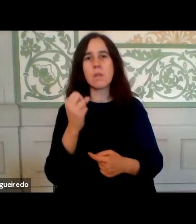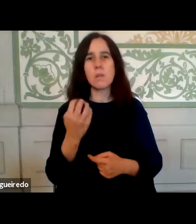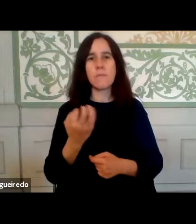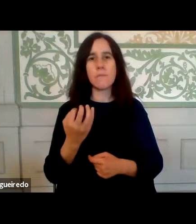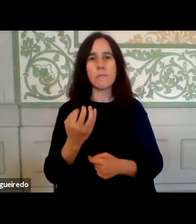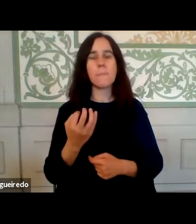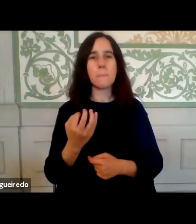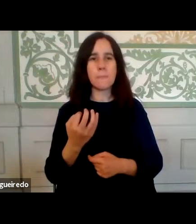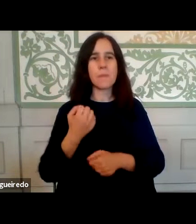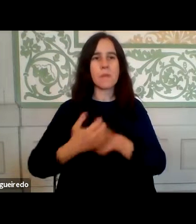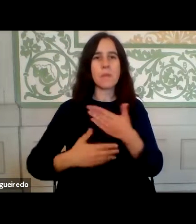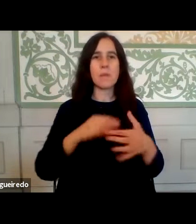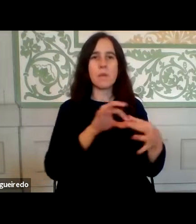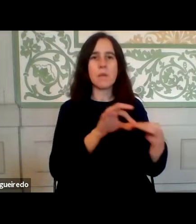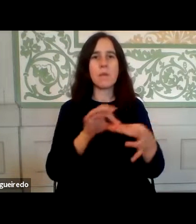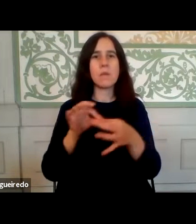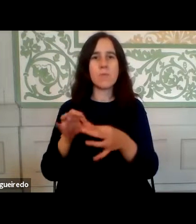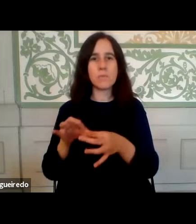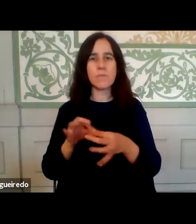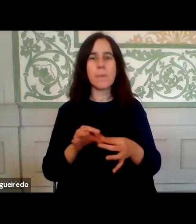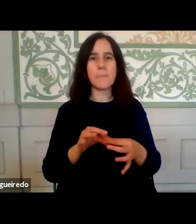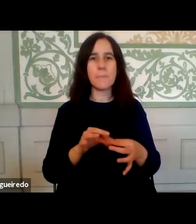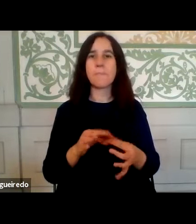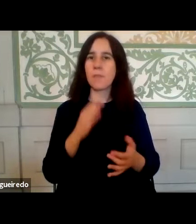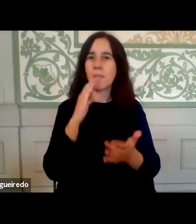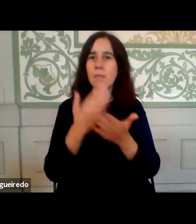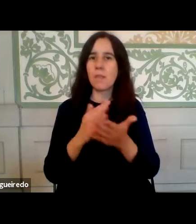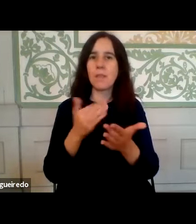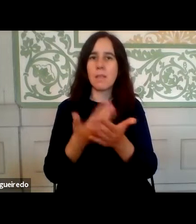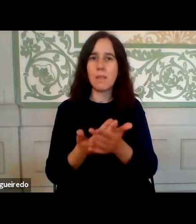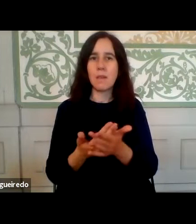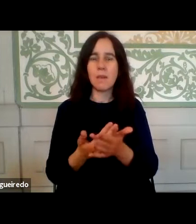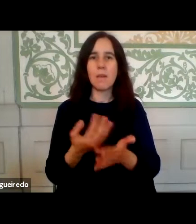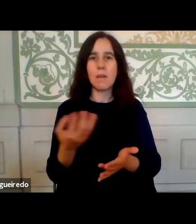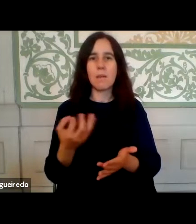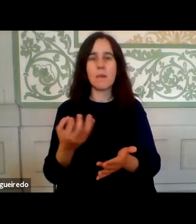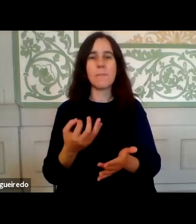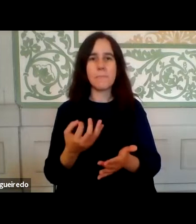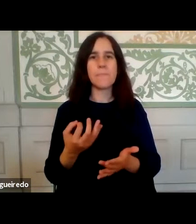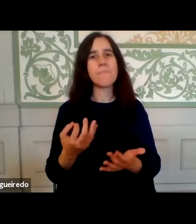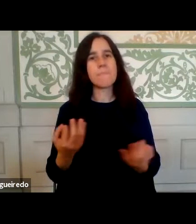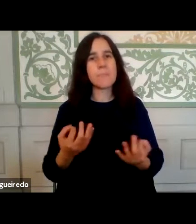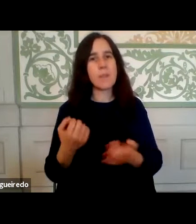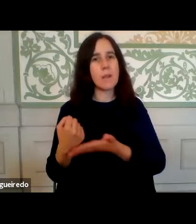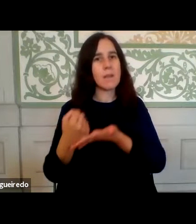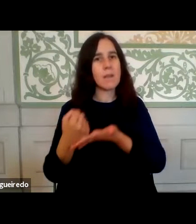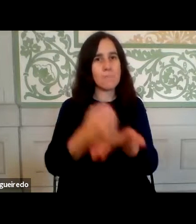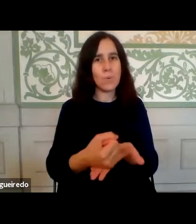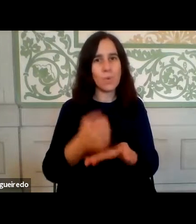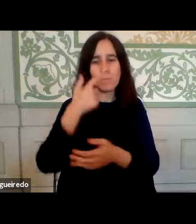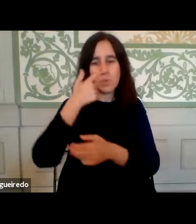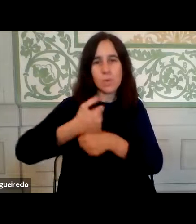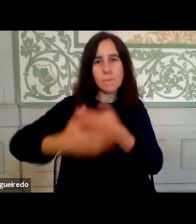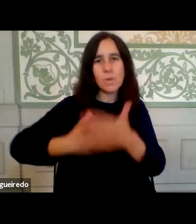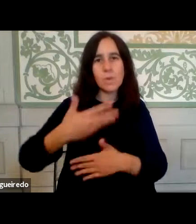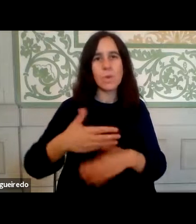o seguinte, o plano de trabalho colaborativo permitiu-nos reforçar o apoio aos trabalhadores,